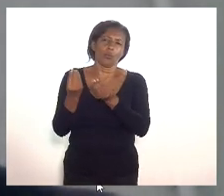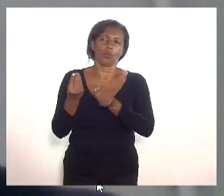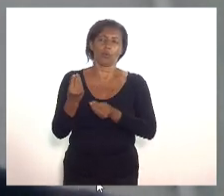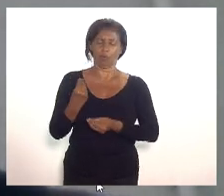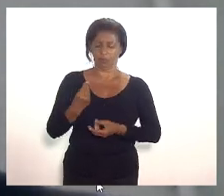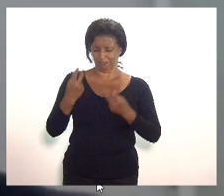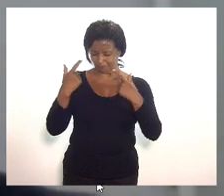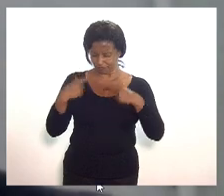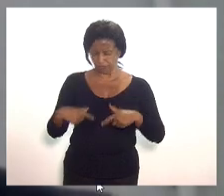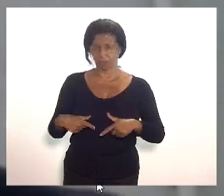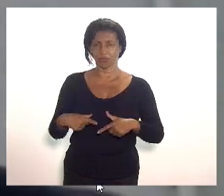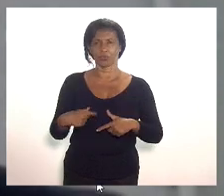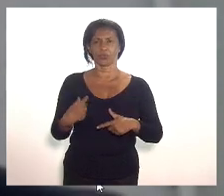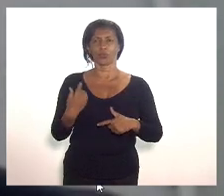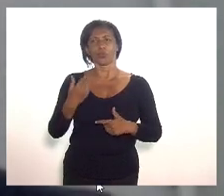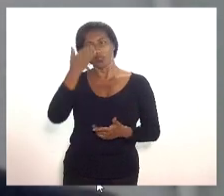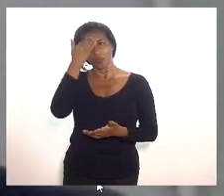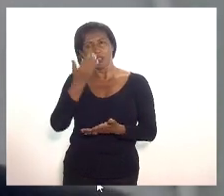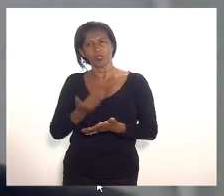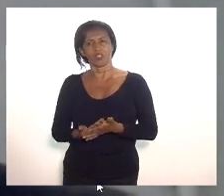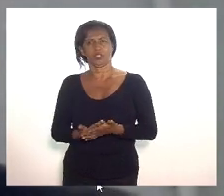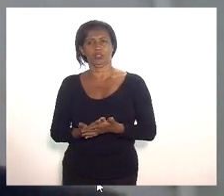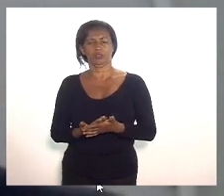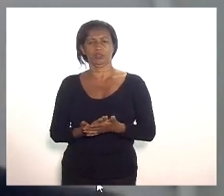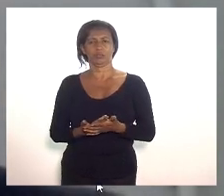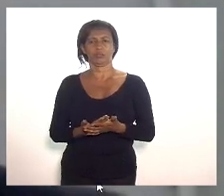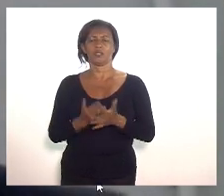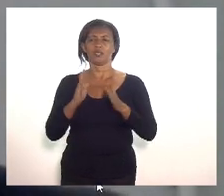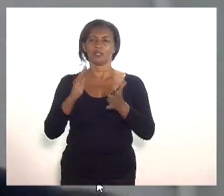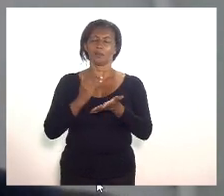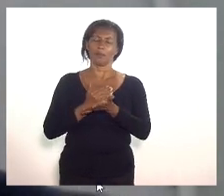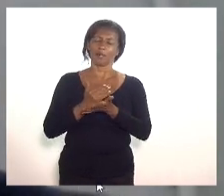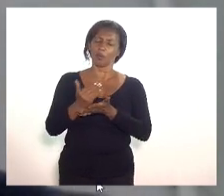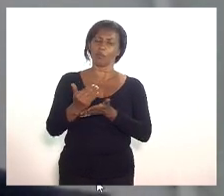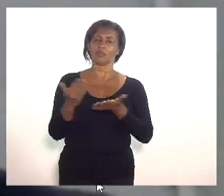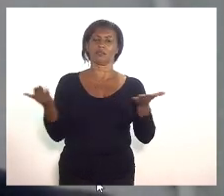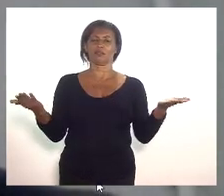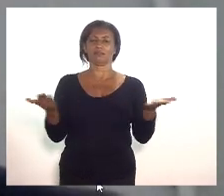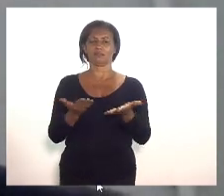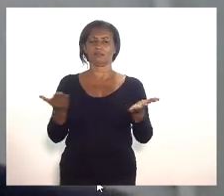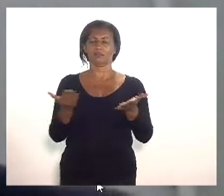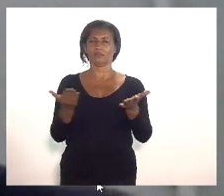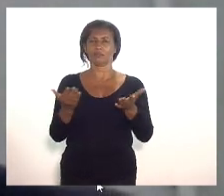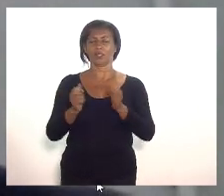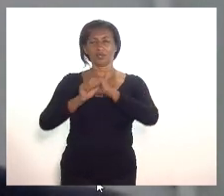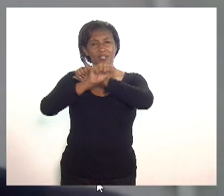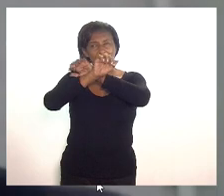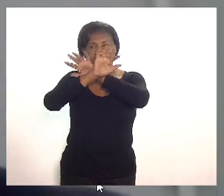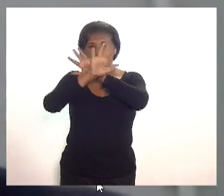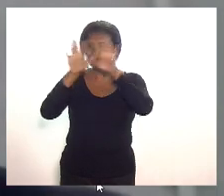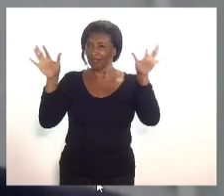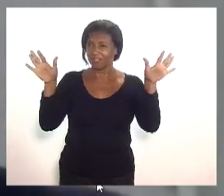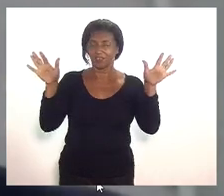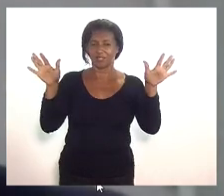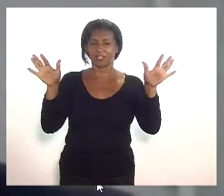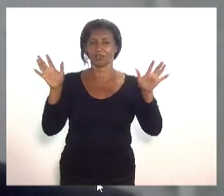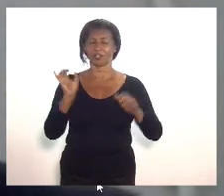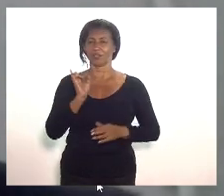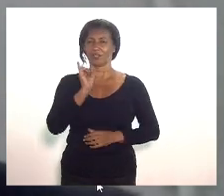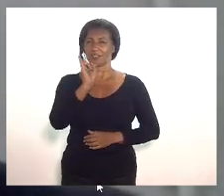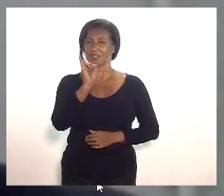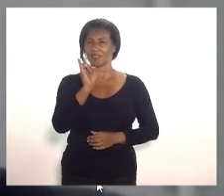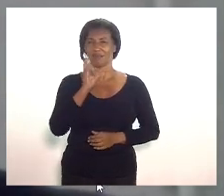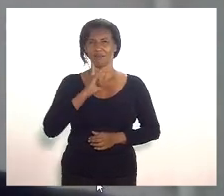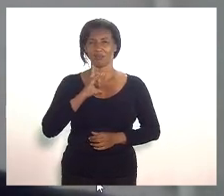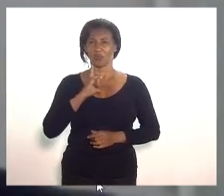do que eu defendo então assim para começar esse papo no dia de hoje eu gostaria de deixar claro se existe alguma